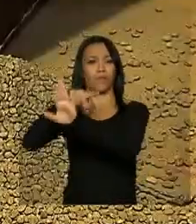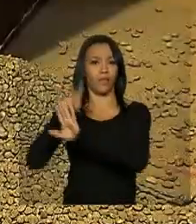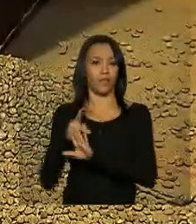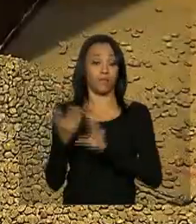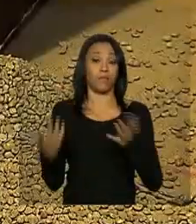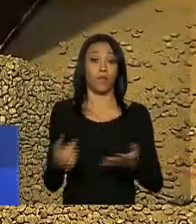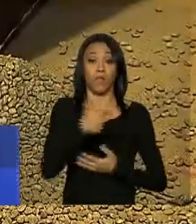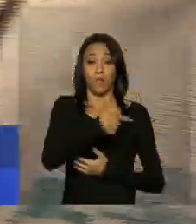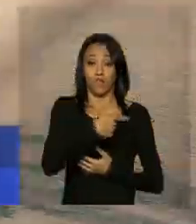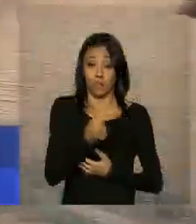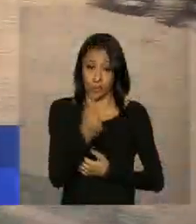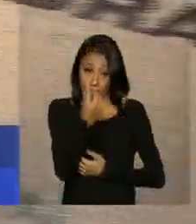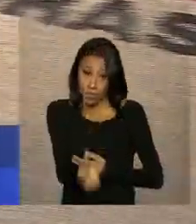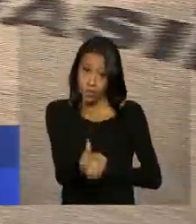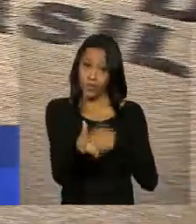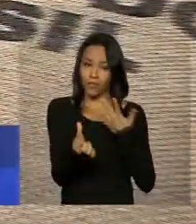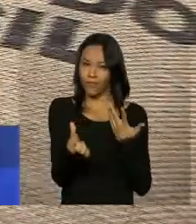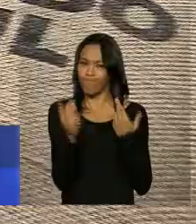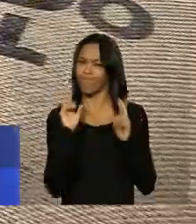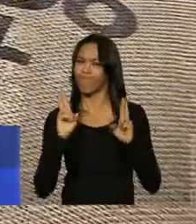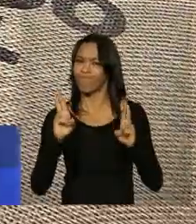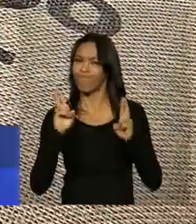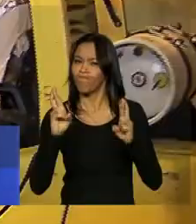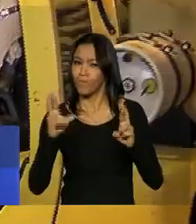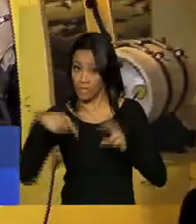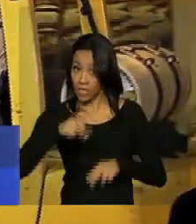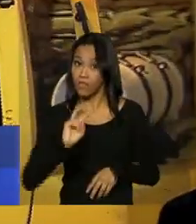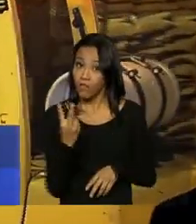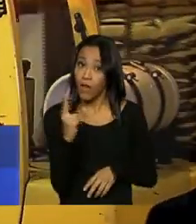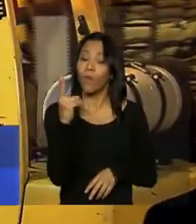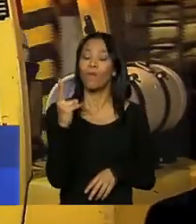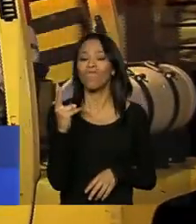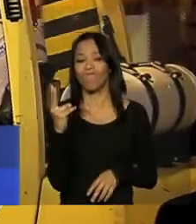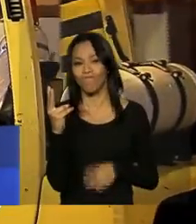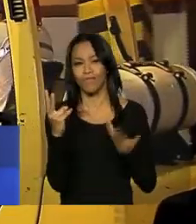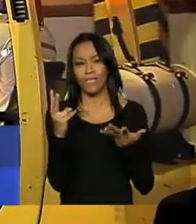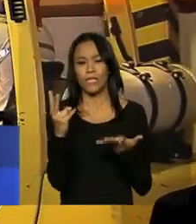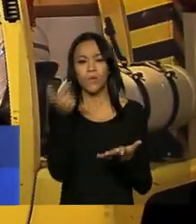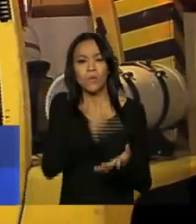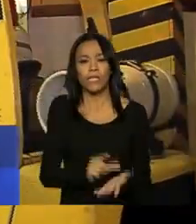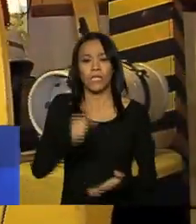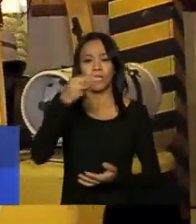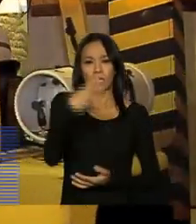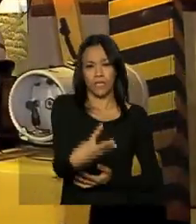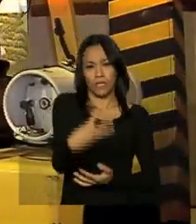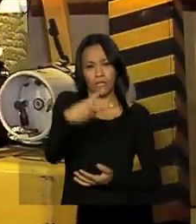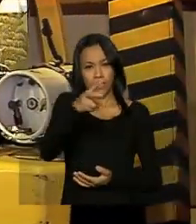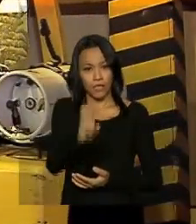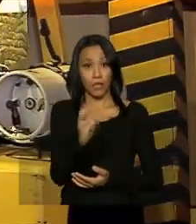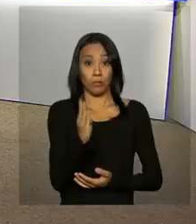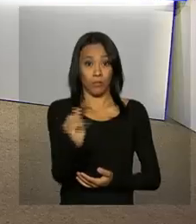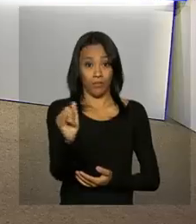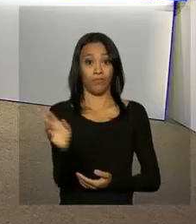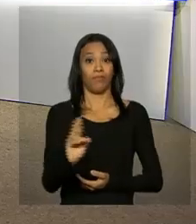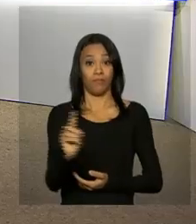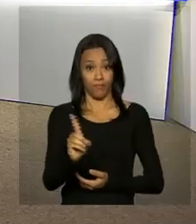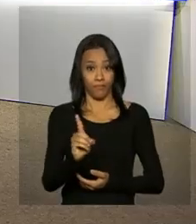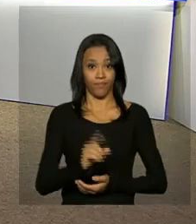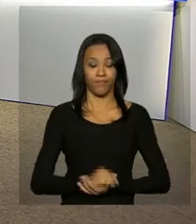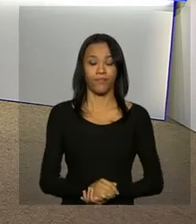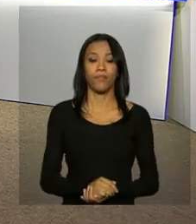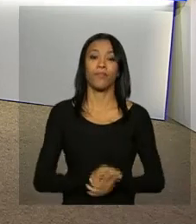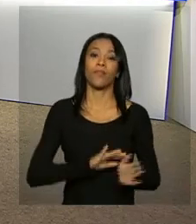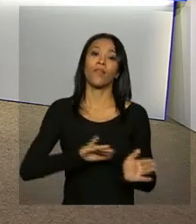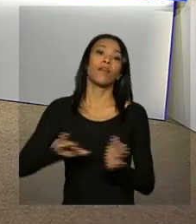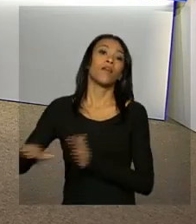Em 2016, a expectativa é que esse valor chegue a 35 bilhões de dólares. O